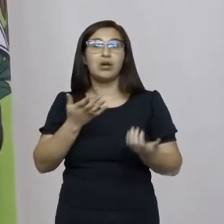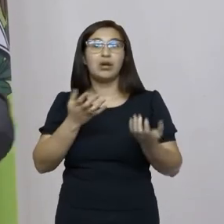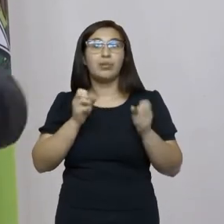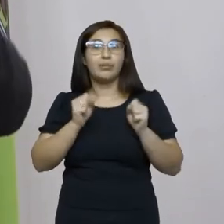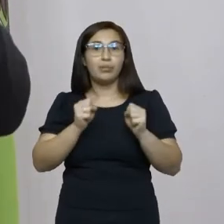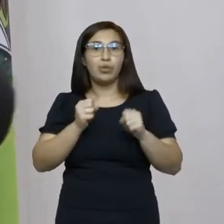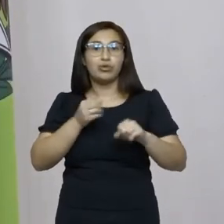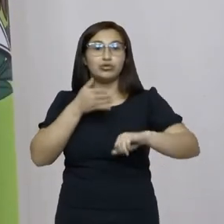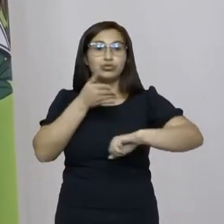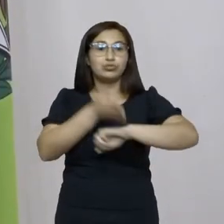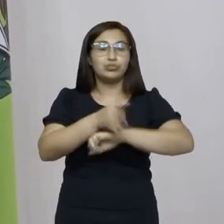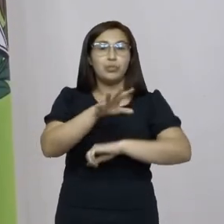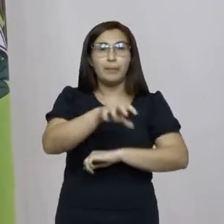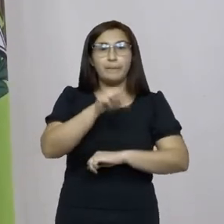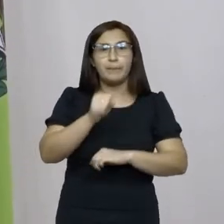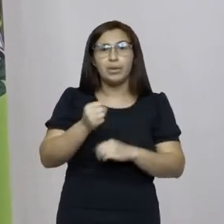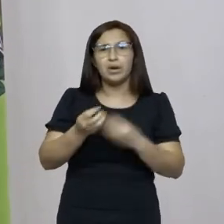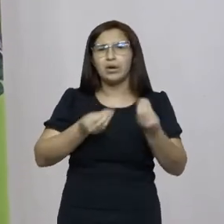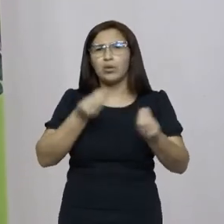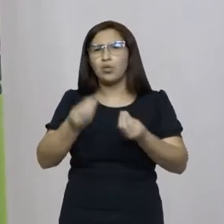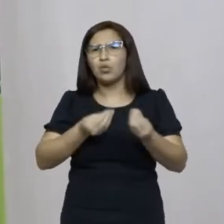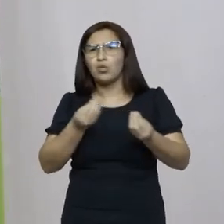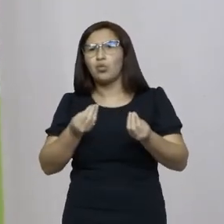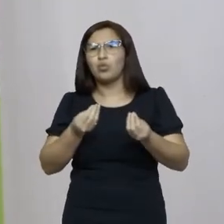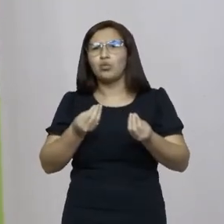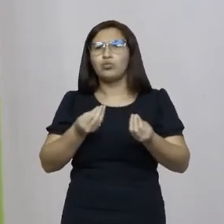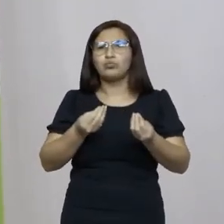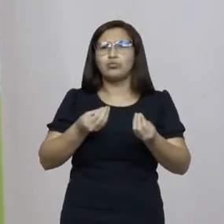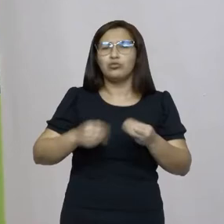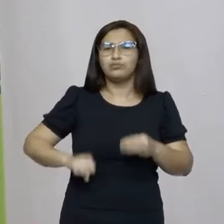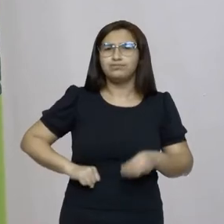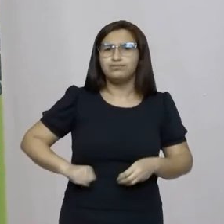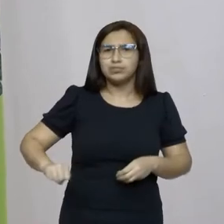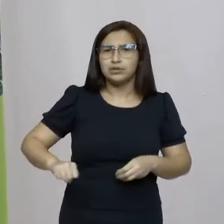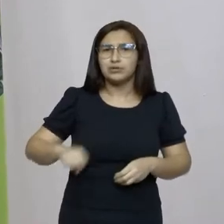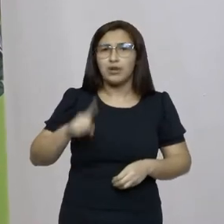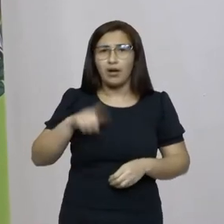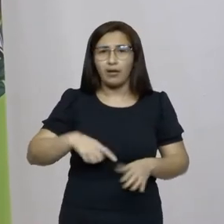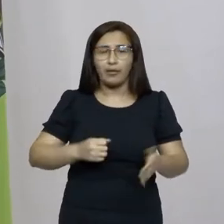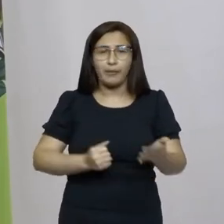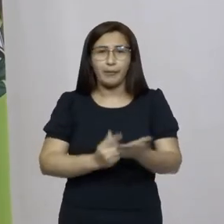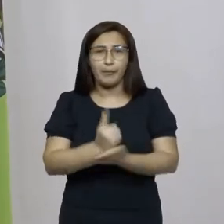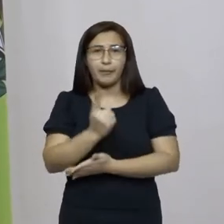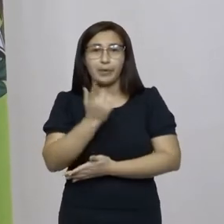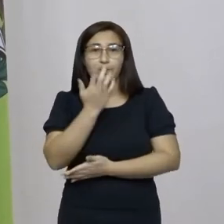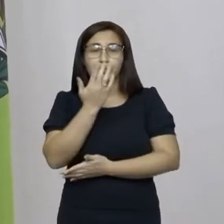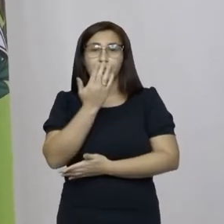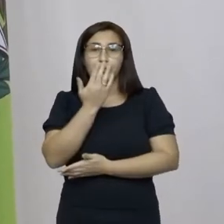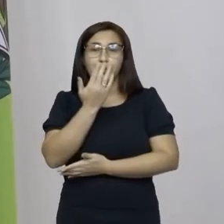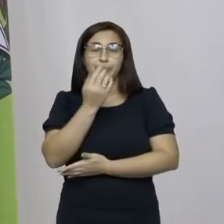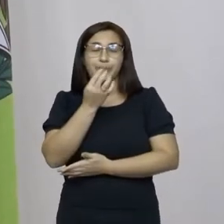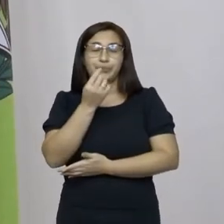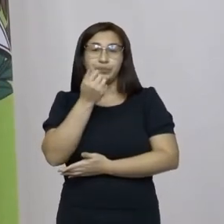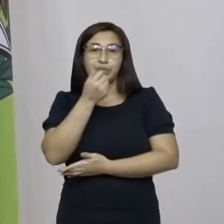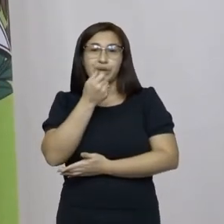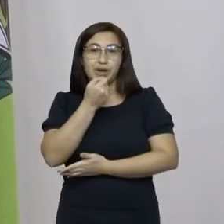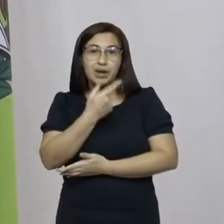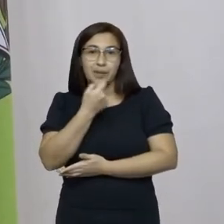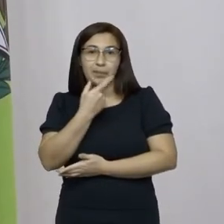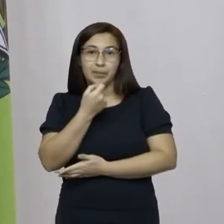um método abortivo que é somente comprado este remédio no mercado negro